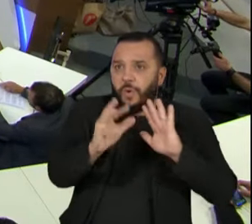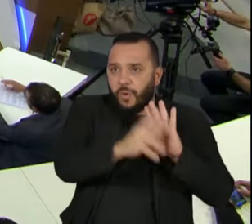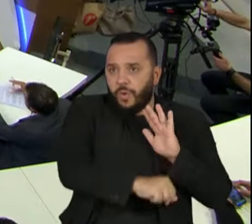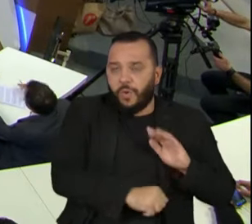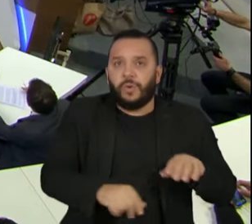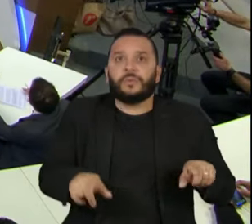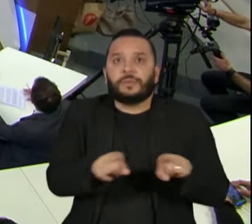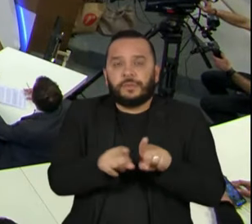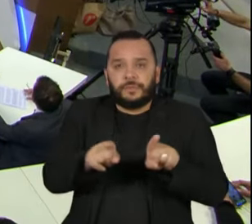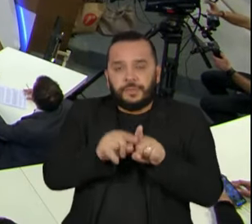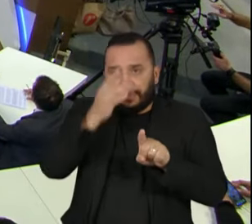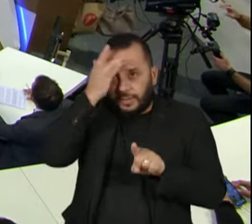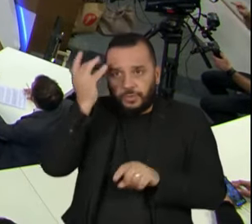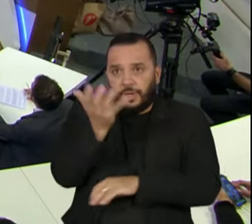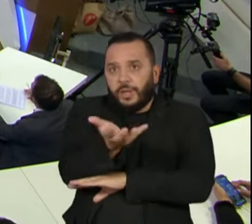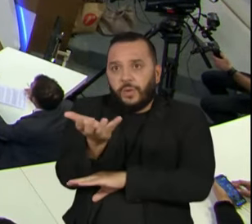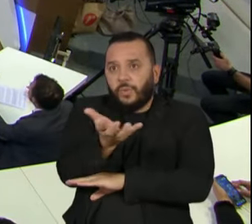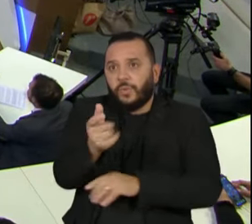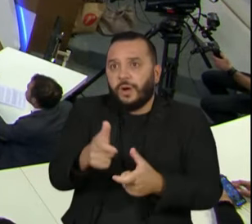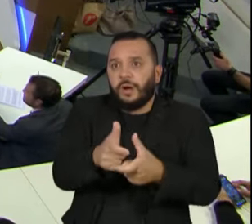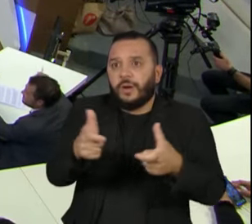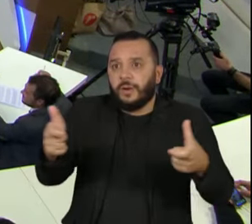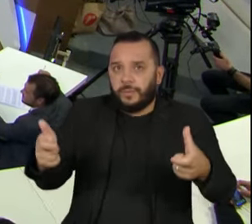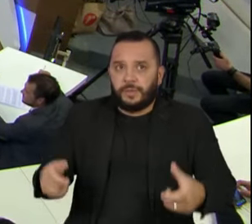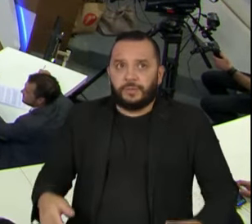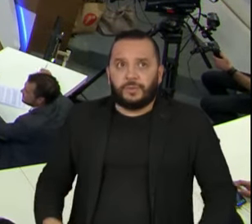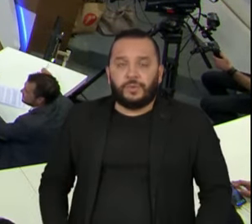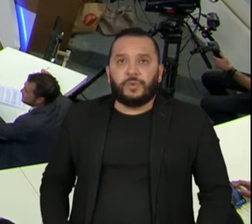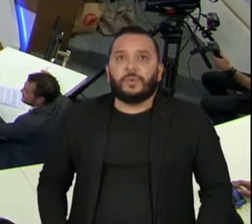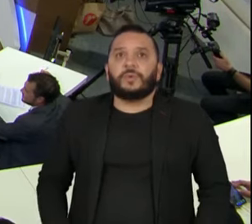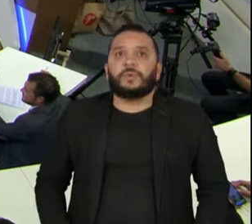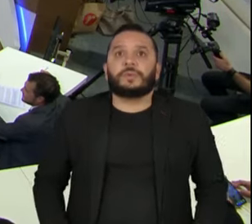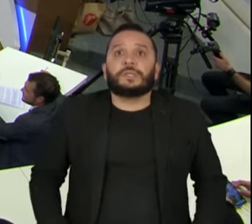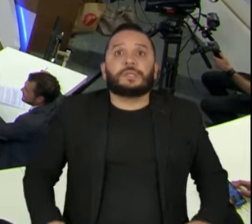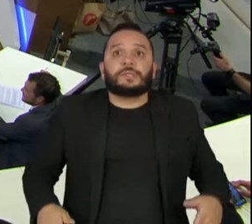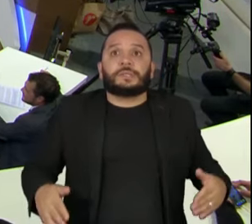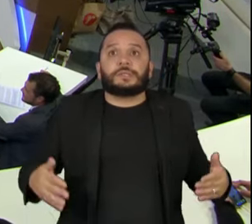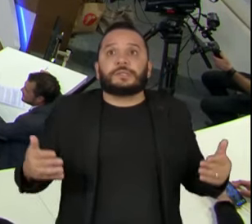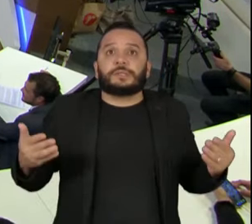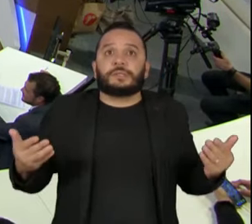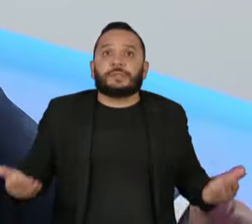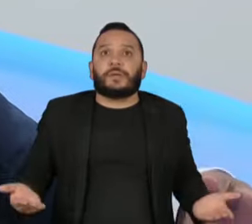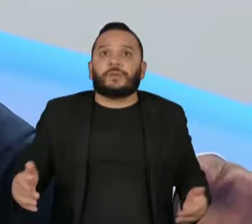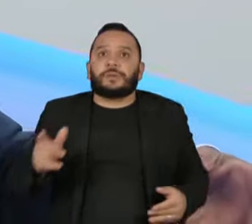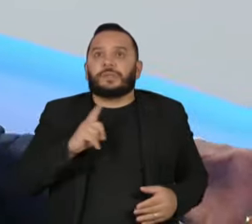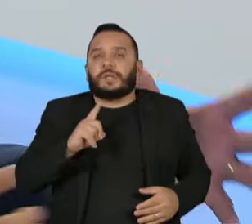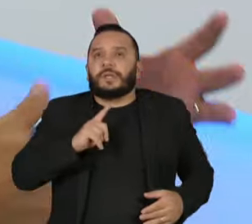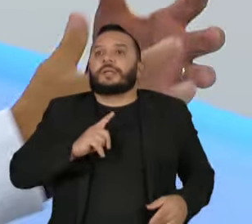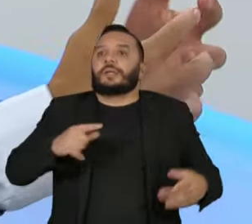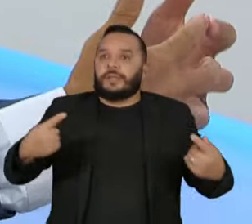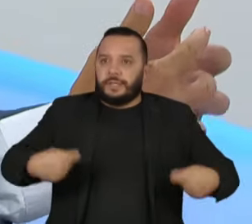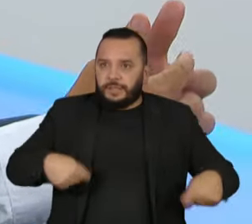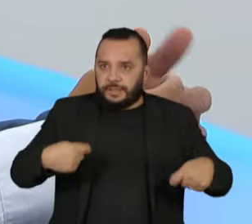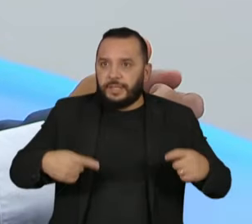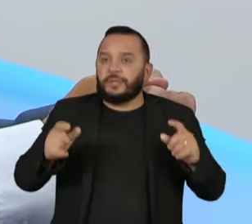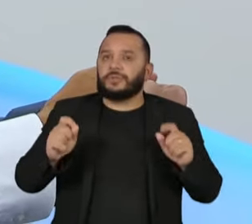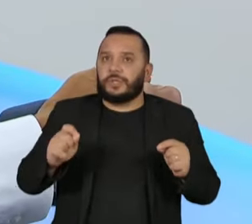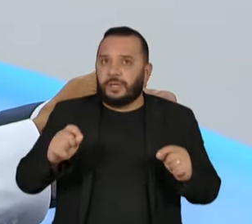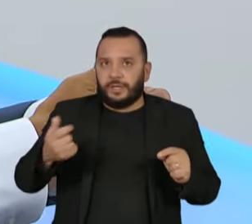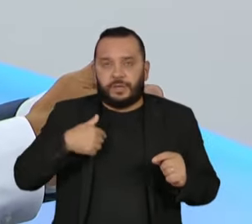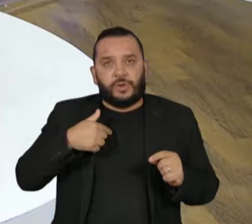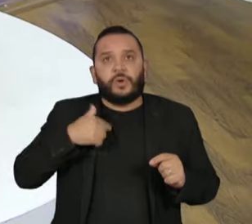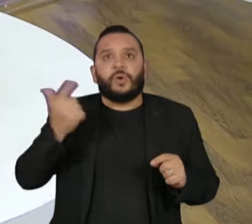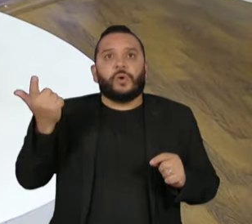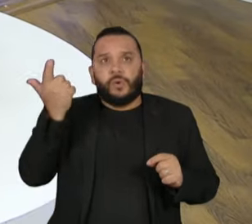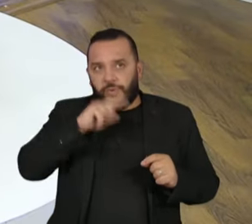mais gente de rua. Senador, mas o Bolsa... a consequência. Então, há necessidade de se garantir